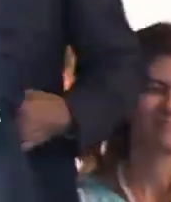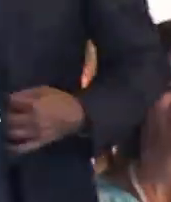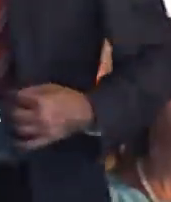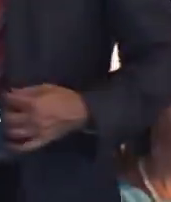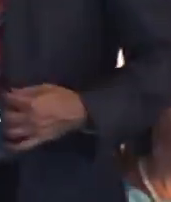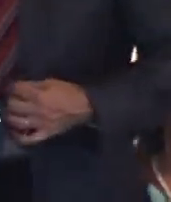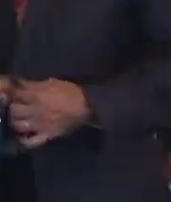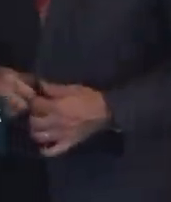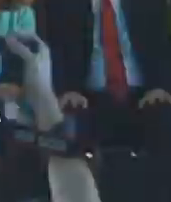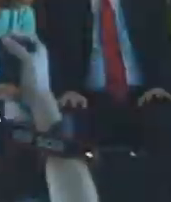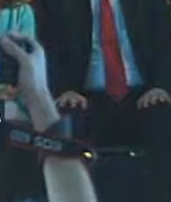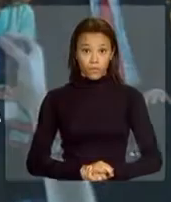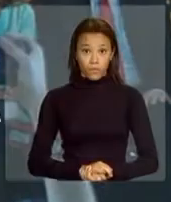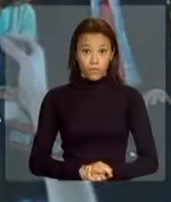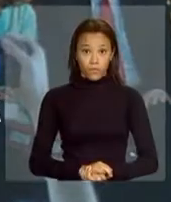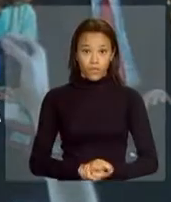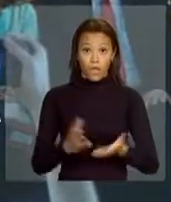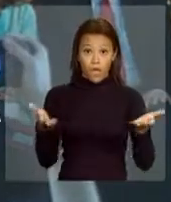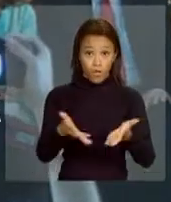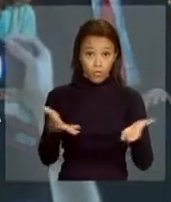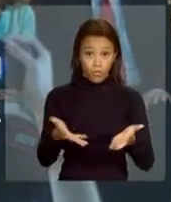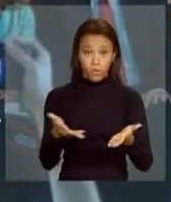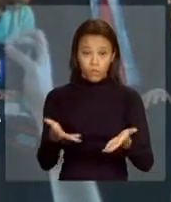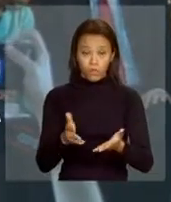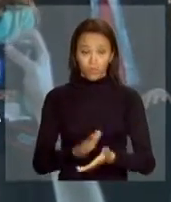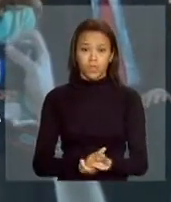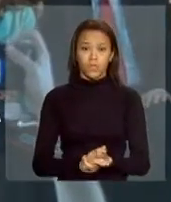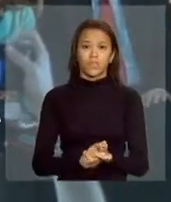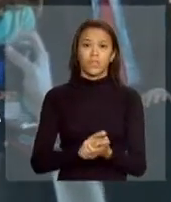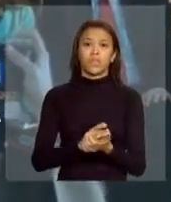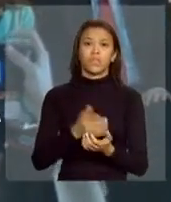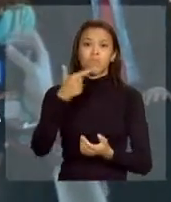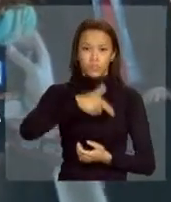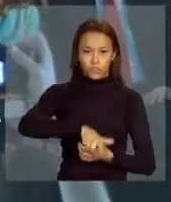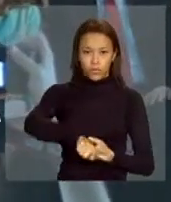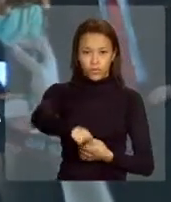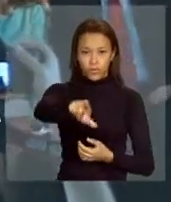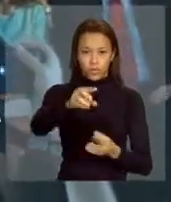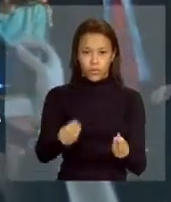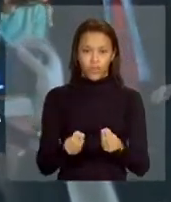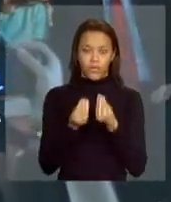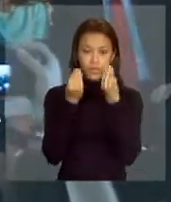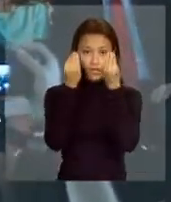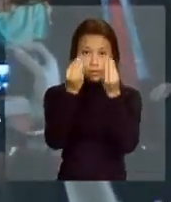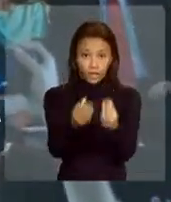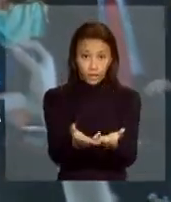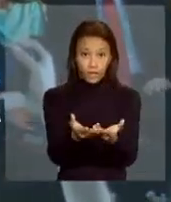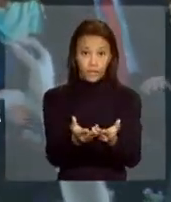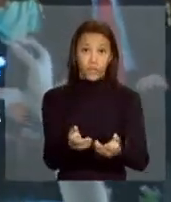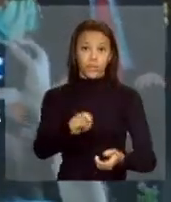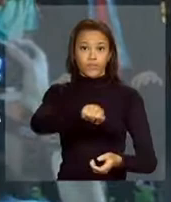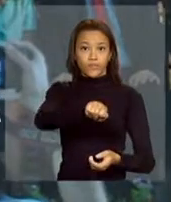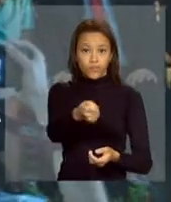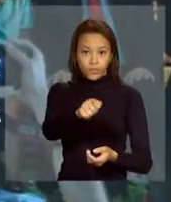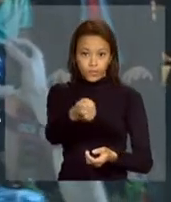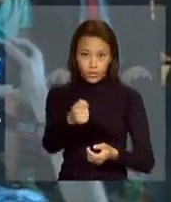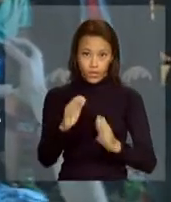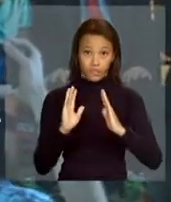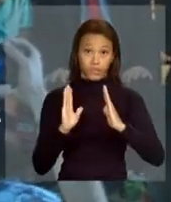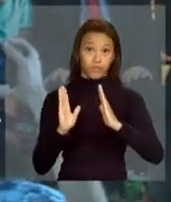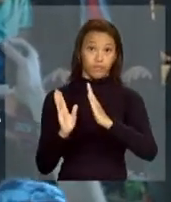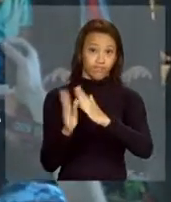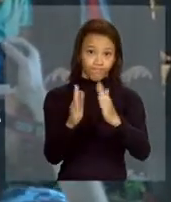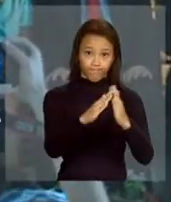Senhoras e senhores, neste momento procederemos à entrega simbólica de chaves das